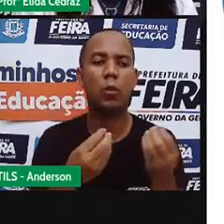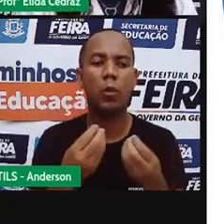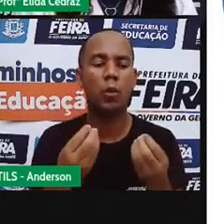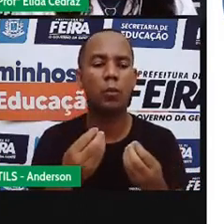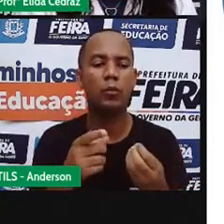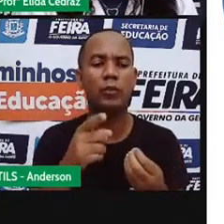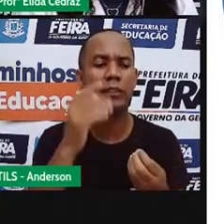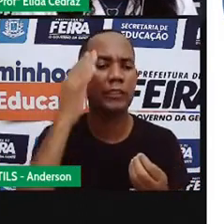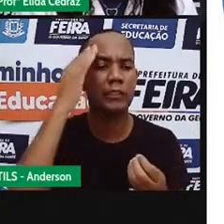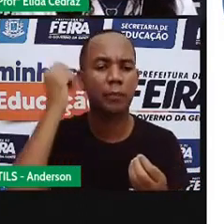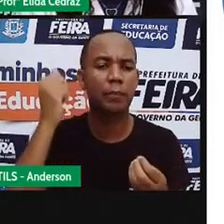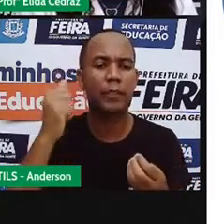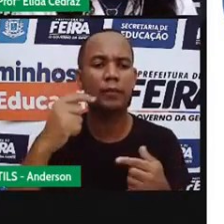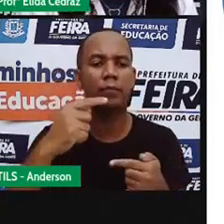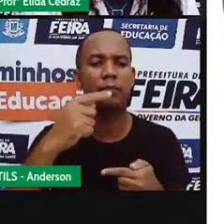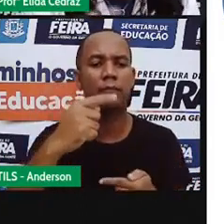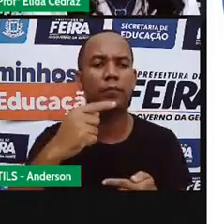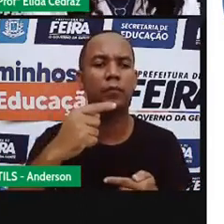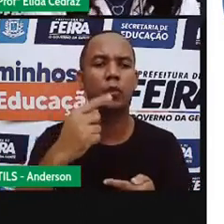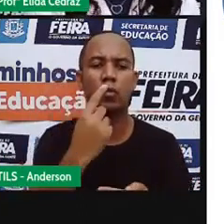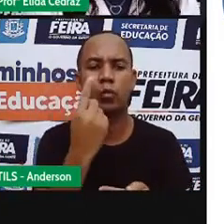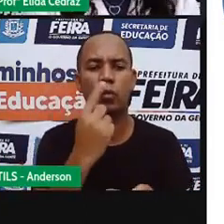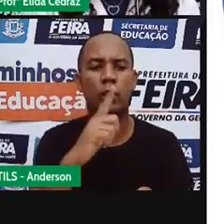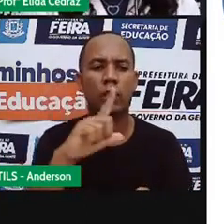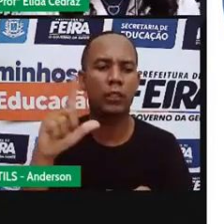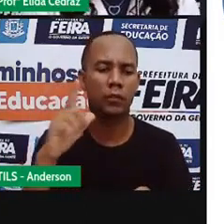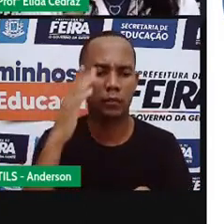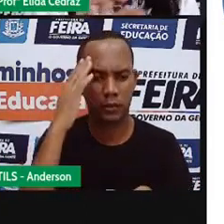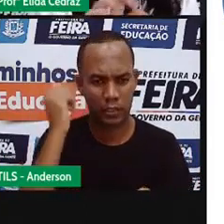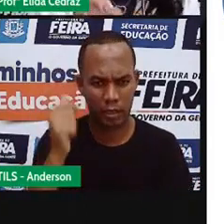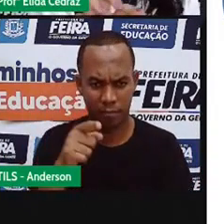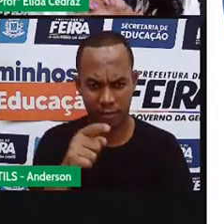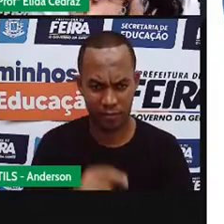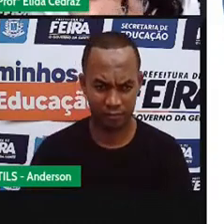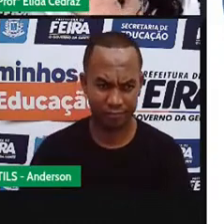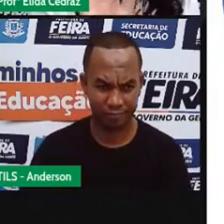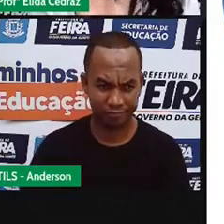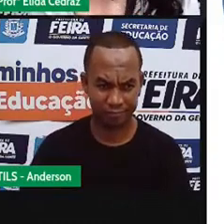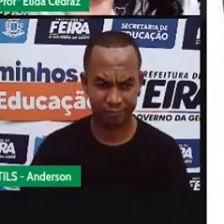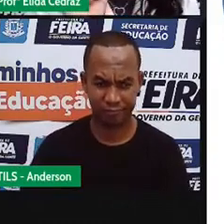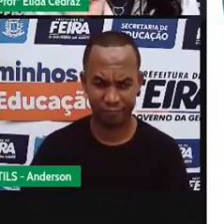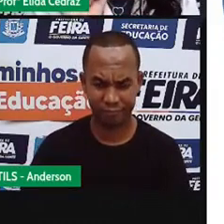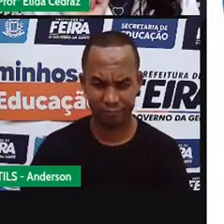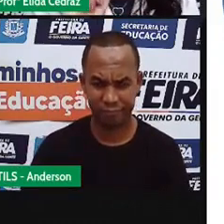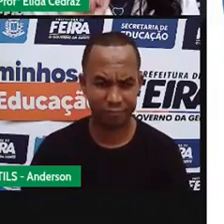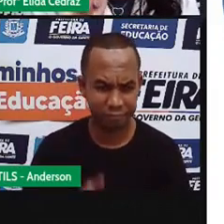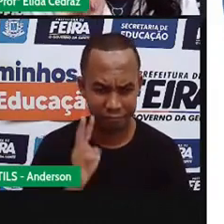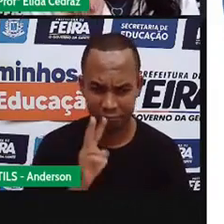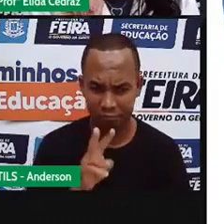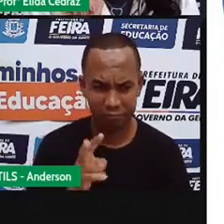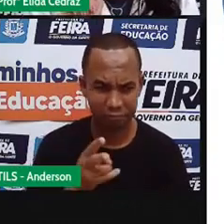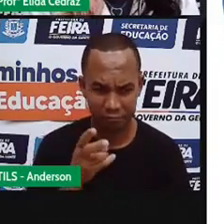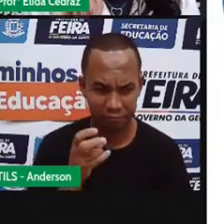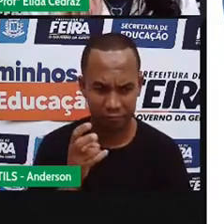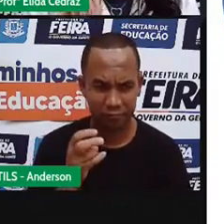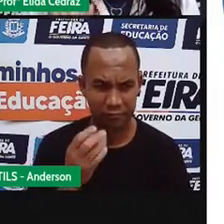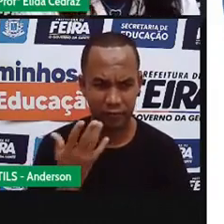a quantidade de líquido que existe nela, mesmo sem ter a milimetragem ao lado?